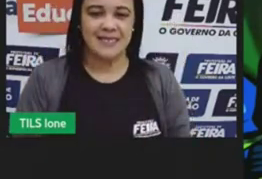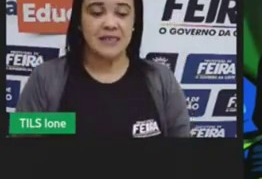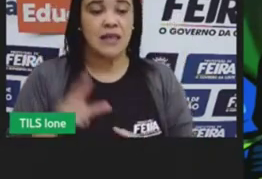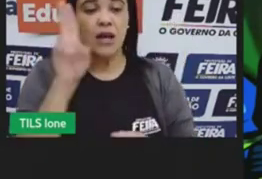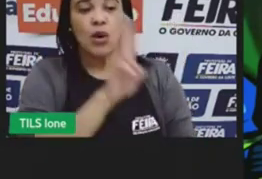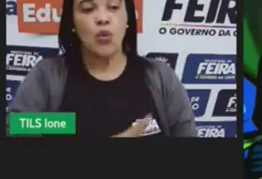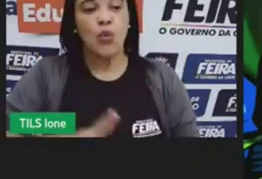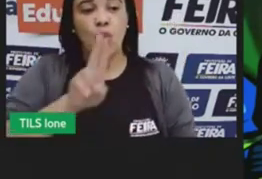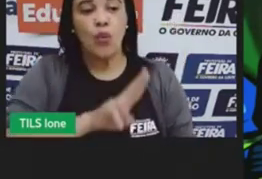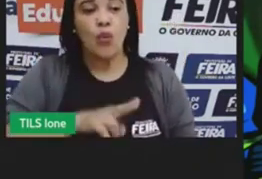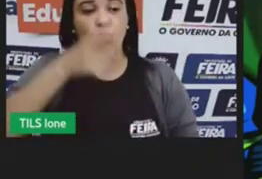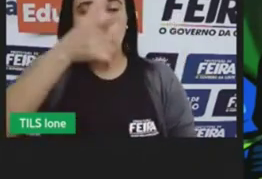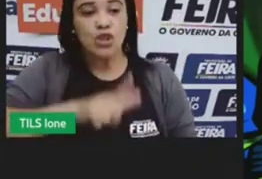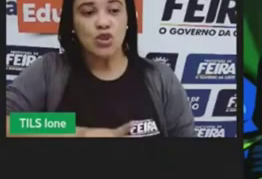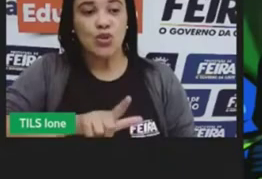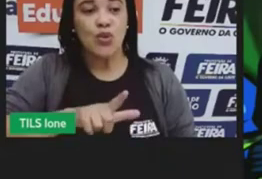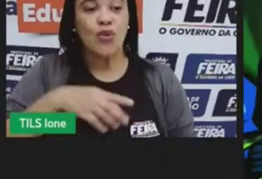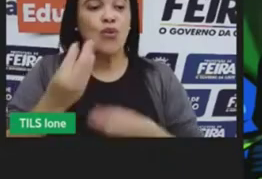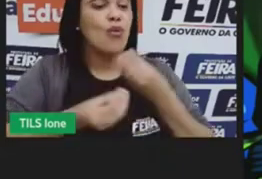reutilizar